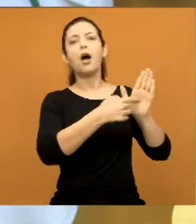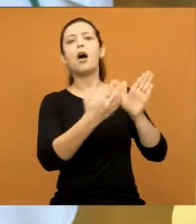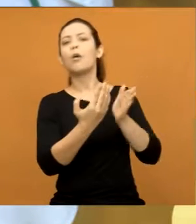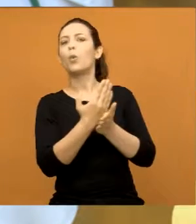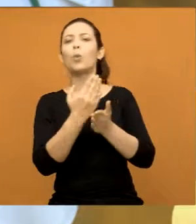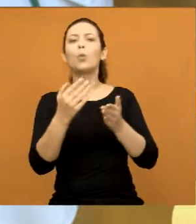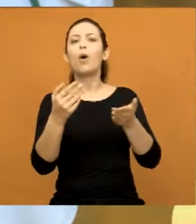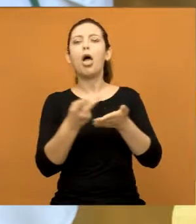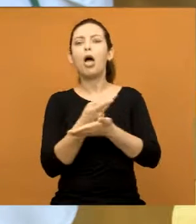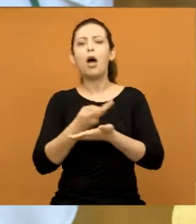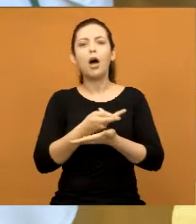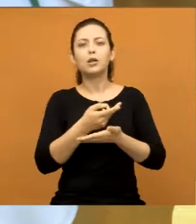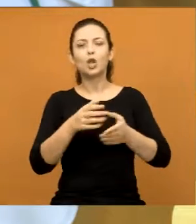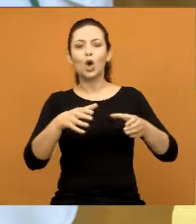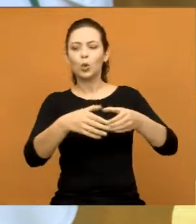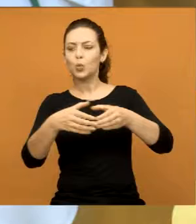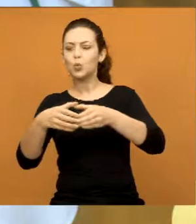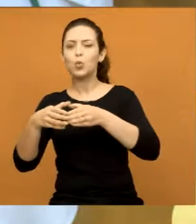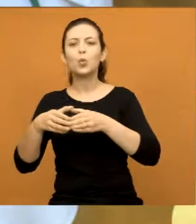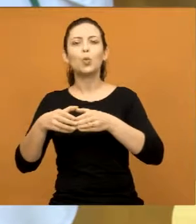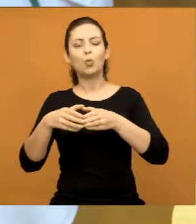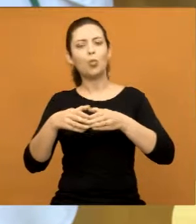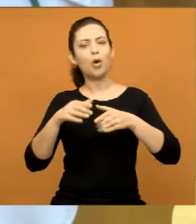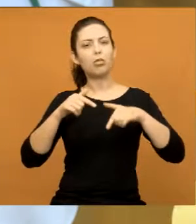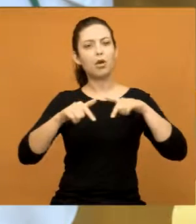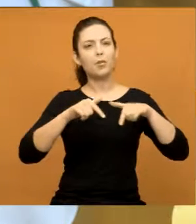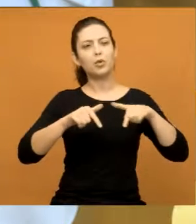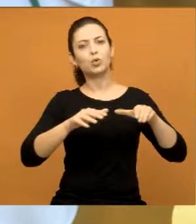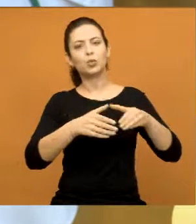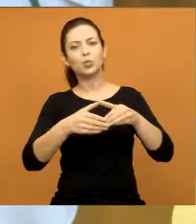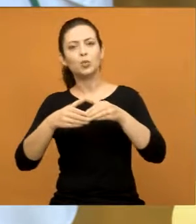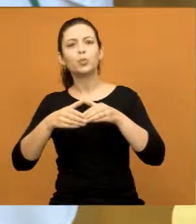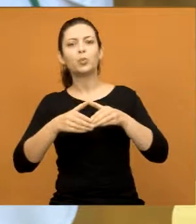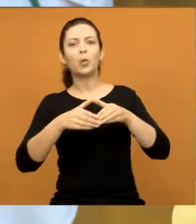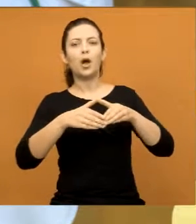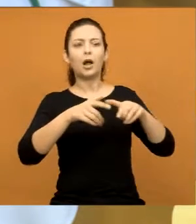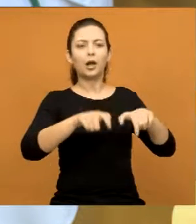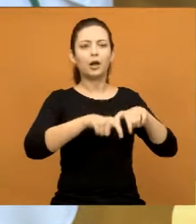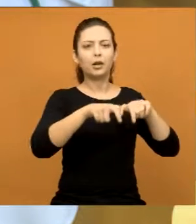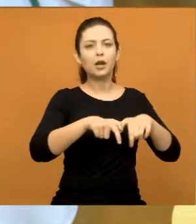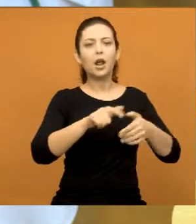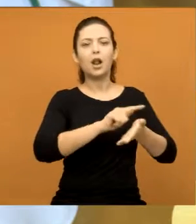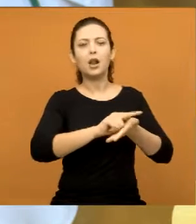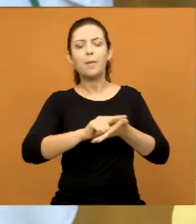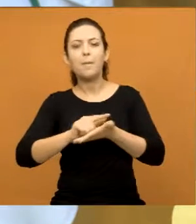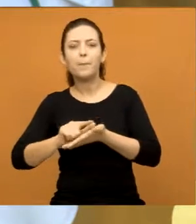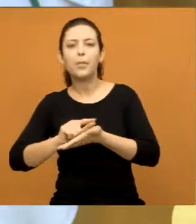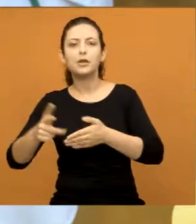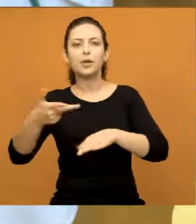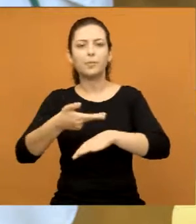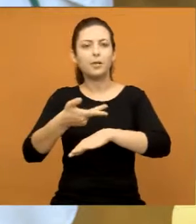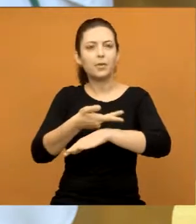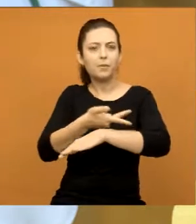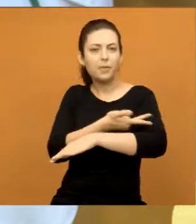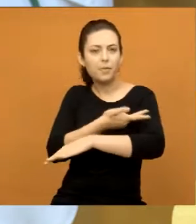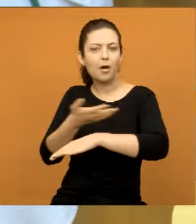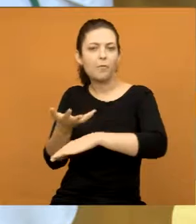com as equipes que fazem a manutenção da cidade no quesito capina e limpeza de córregos. Talvez a gente